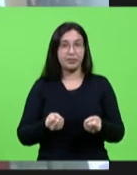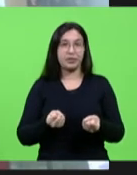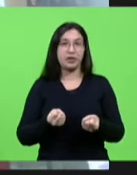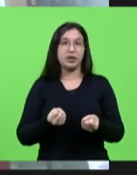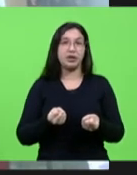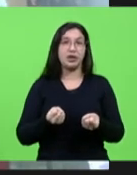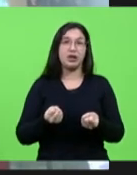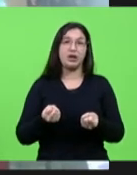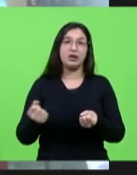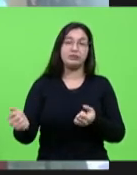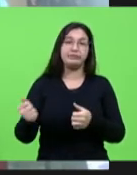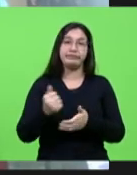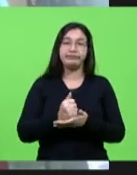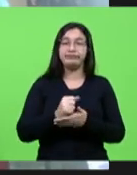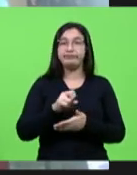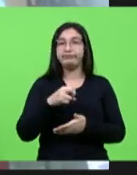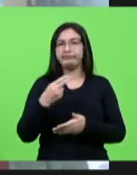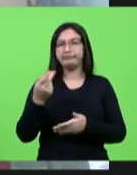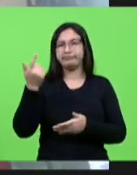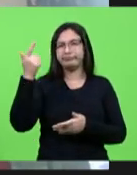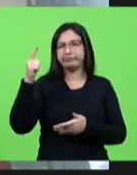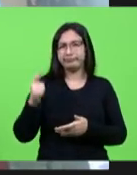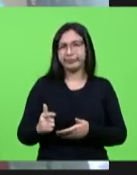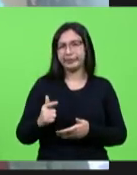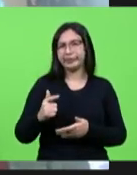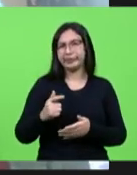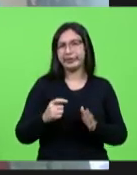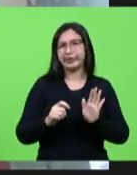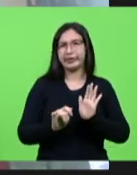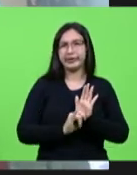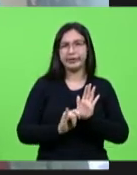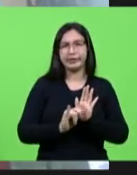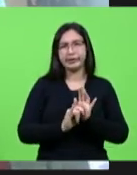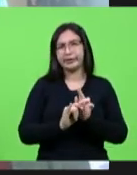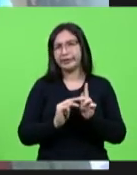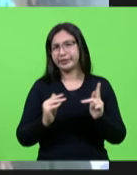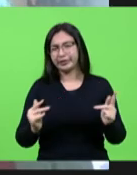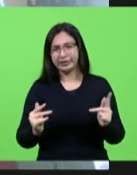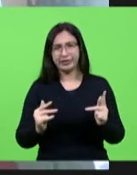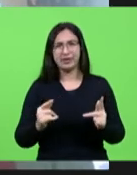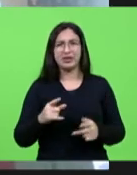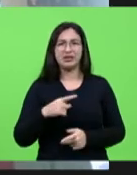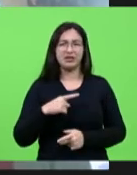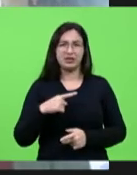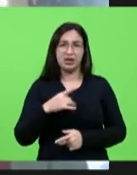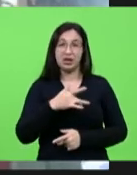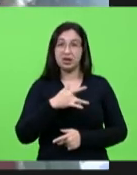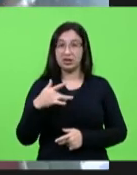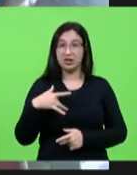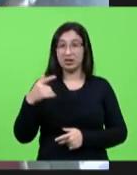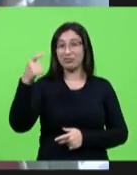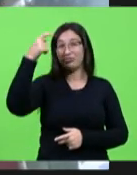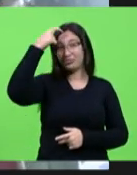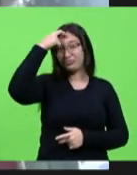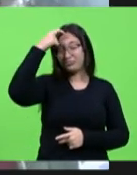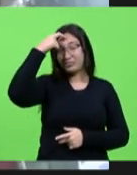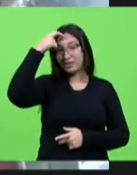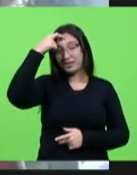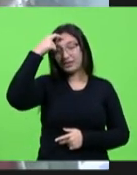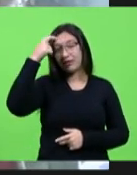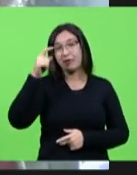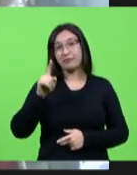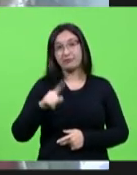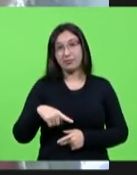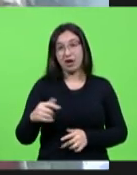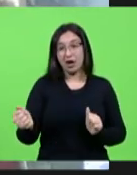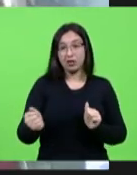outras situações aí de drogas enfim de tantas coisas de saúde mental que é fronteiriço com